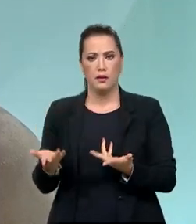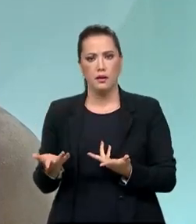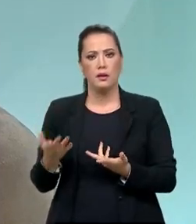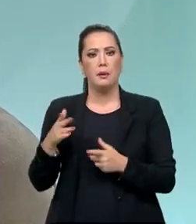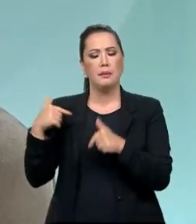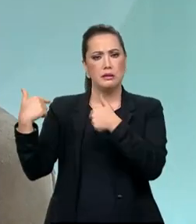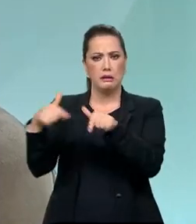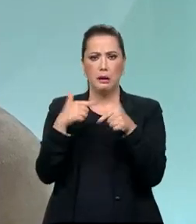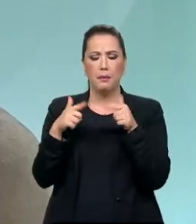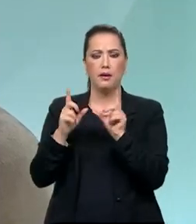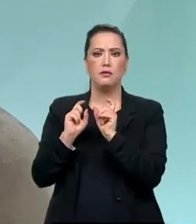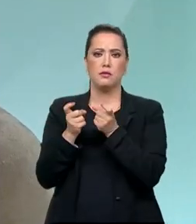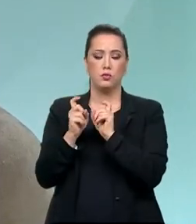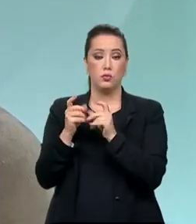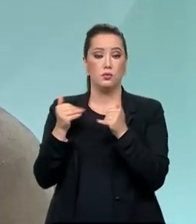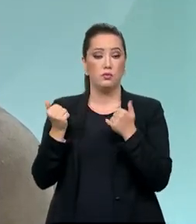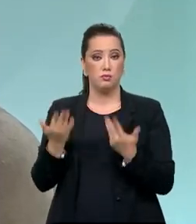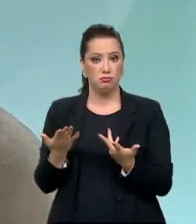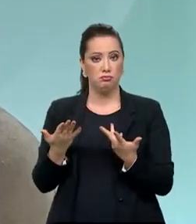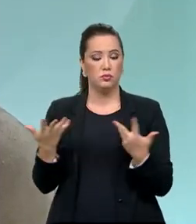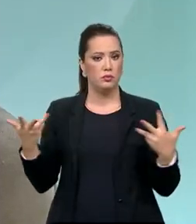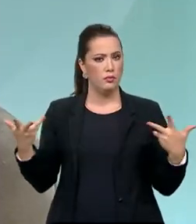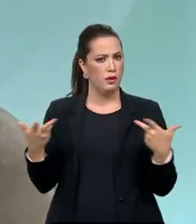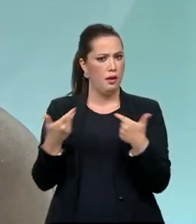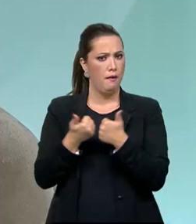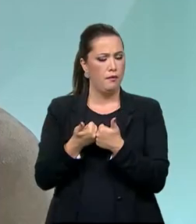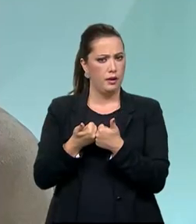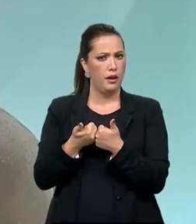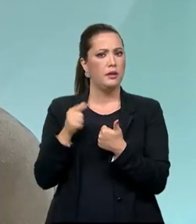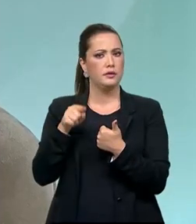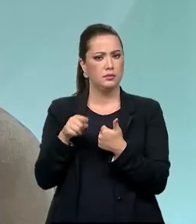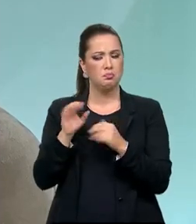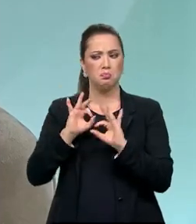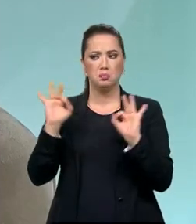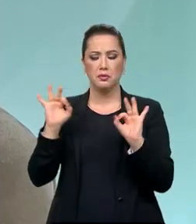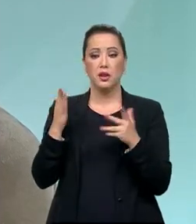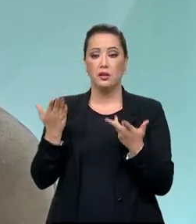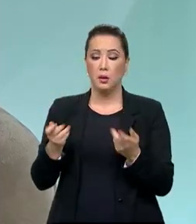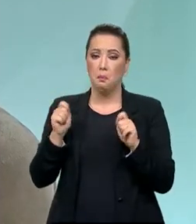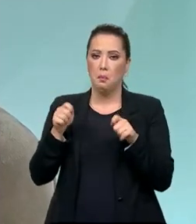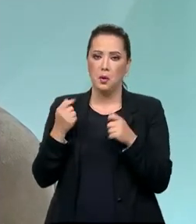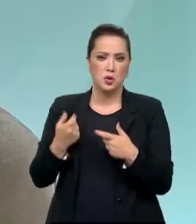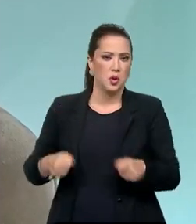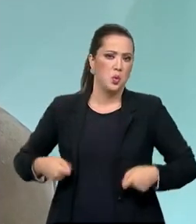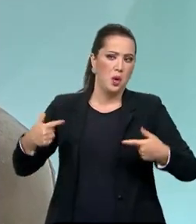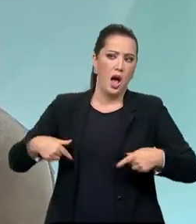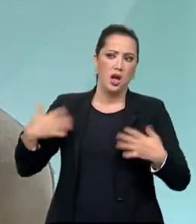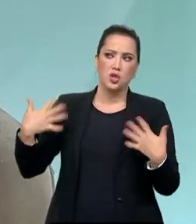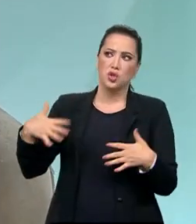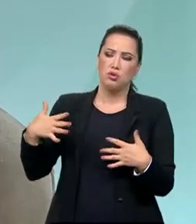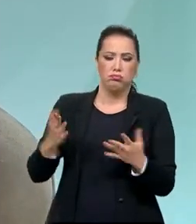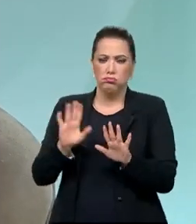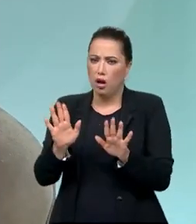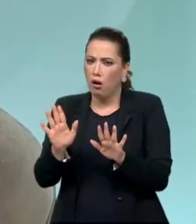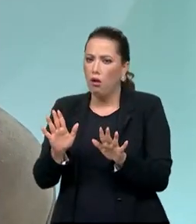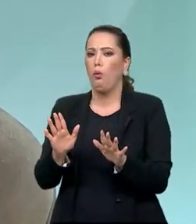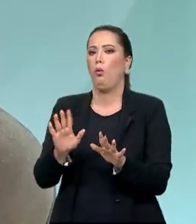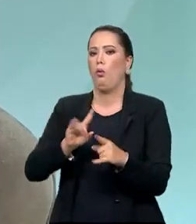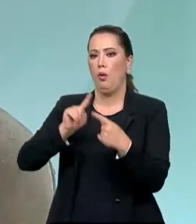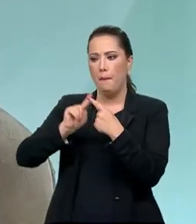ações e gestões eficazes e eficientes, que não gastem tanto dinheiro, mas que possam